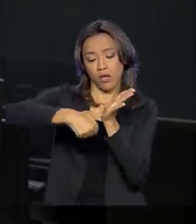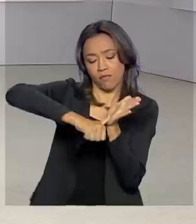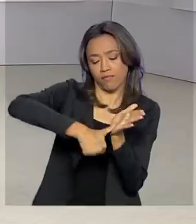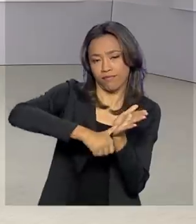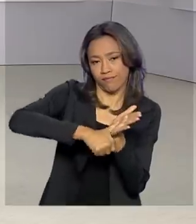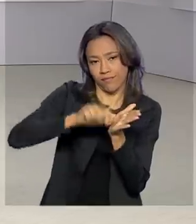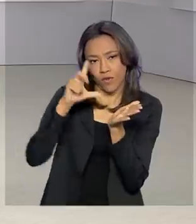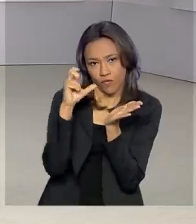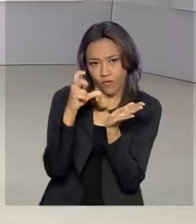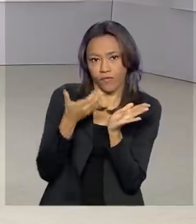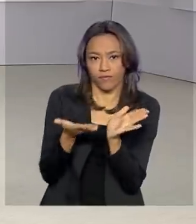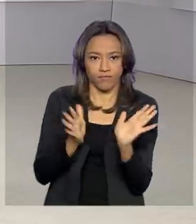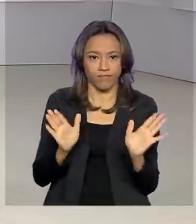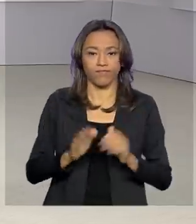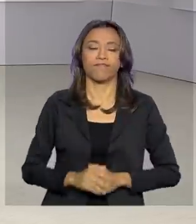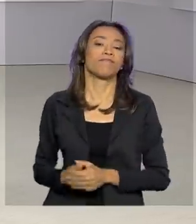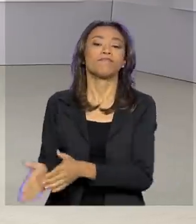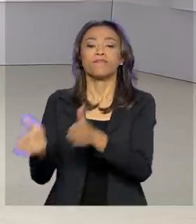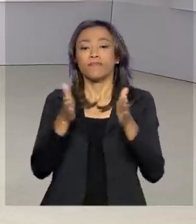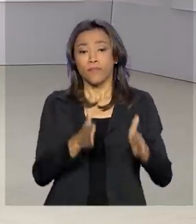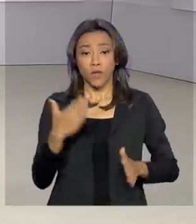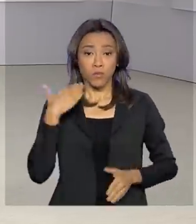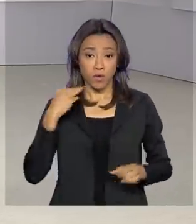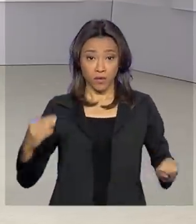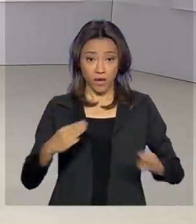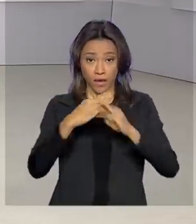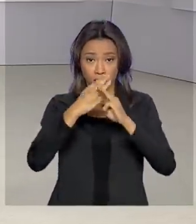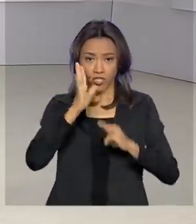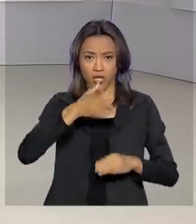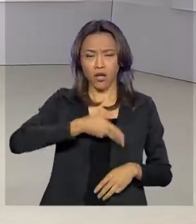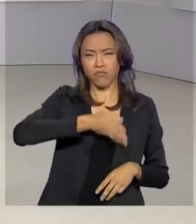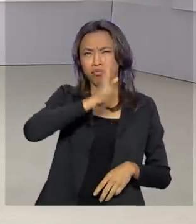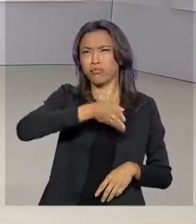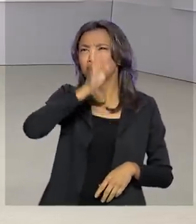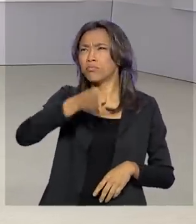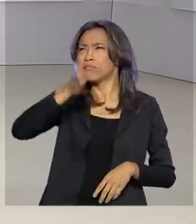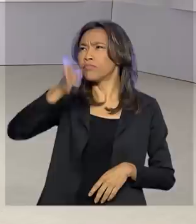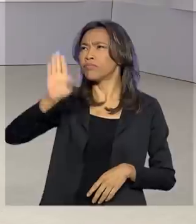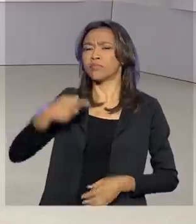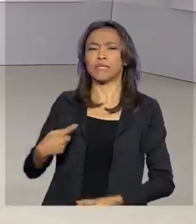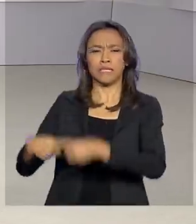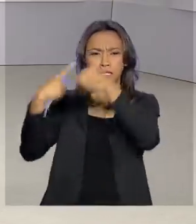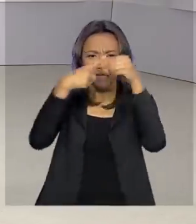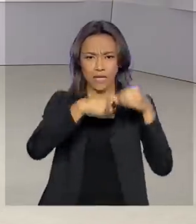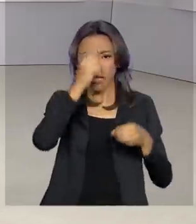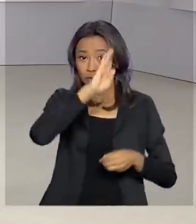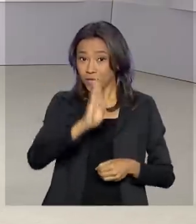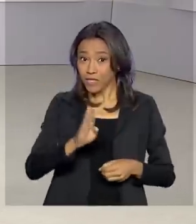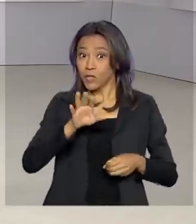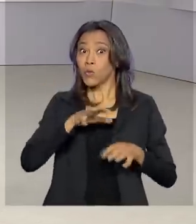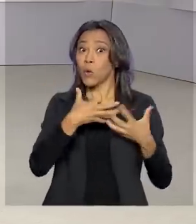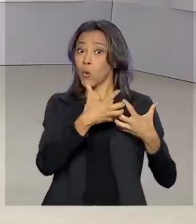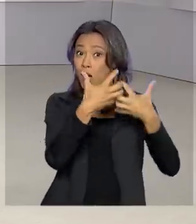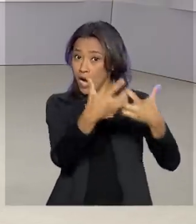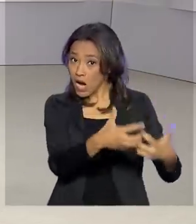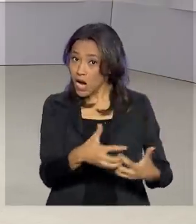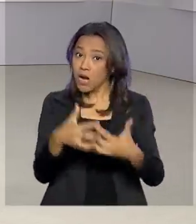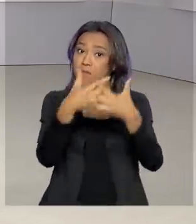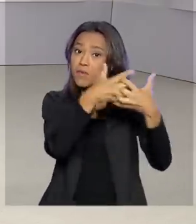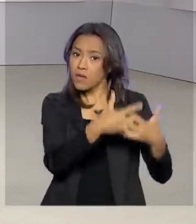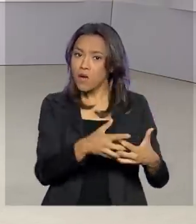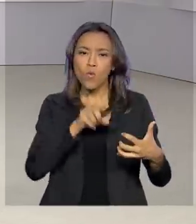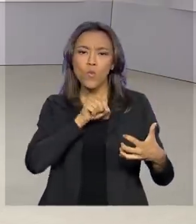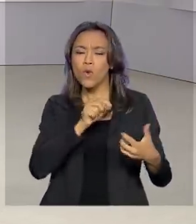foto. A Caixa Econômica Federal já percorreu dezenas de cidades do país com um caminhão de renegociação de